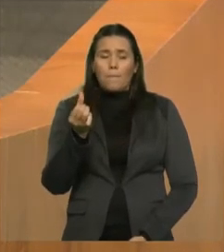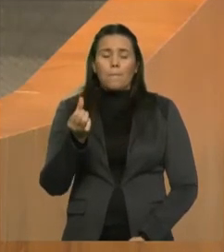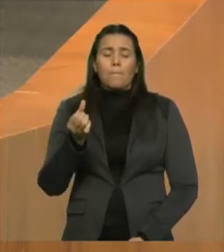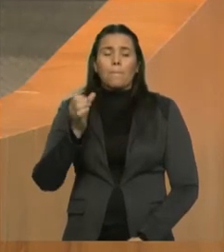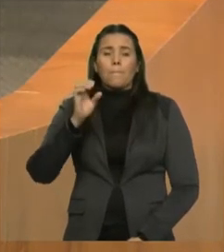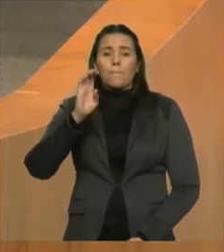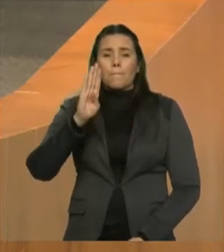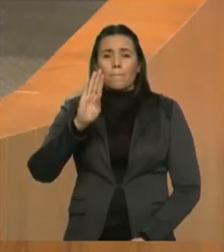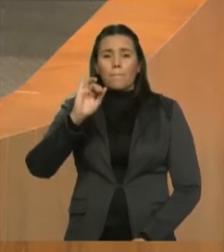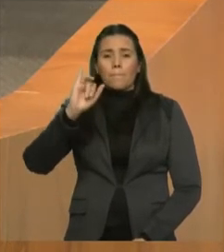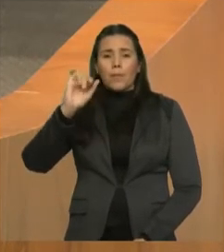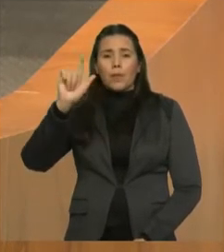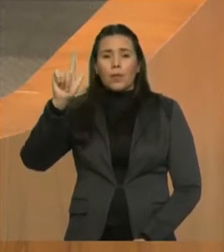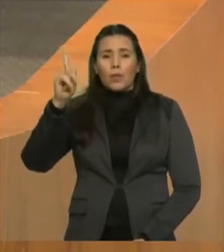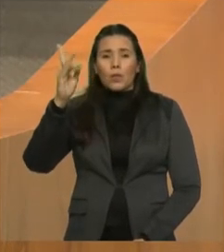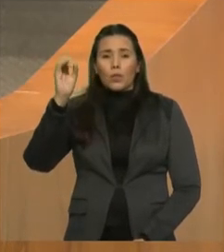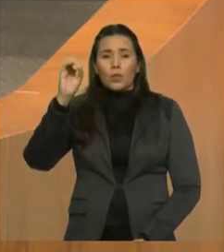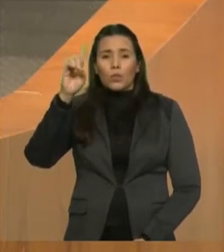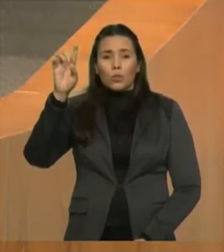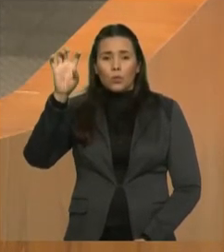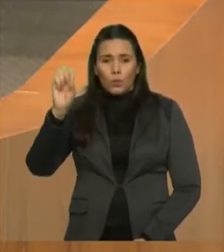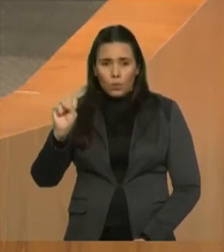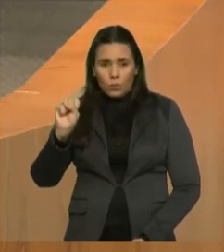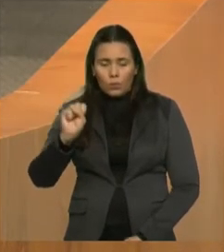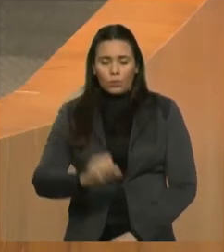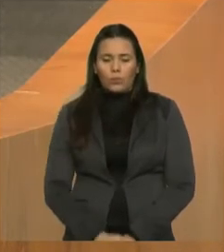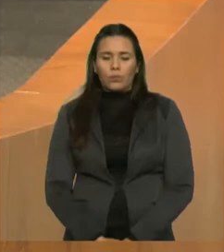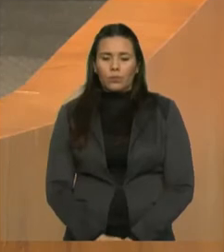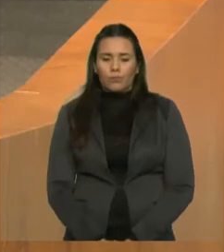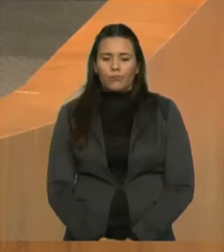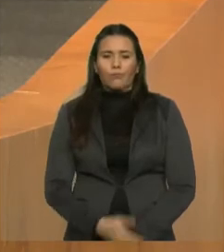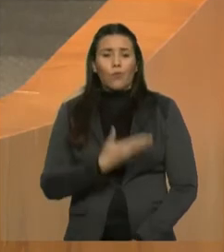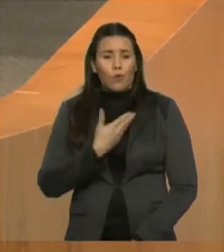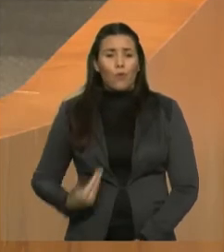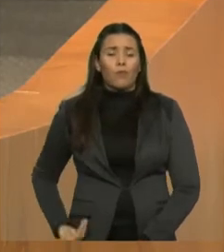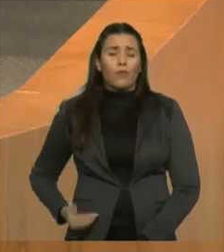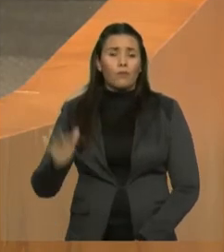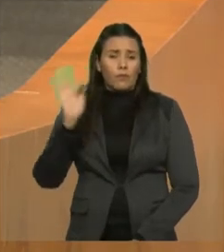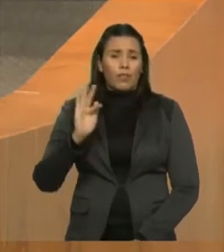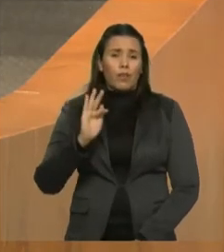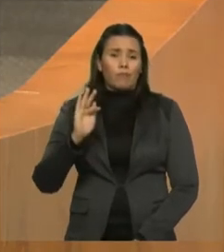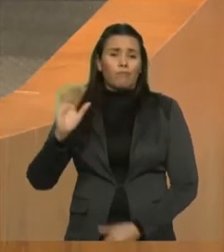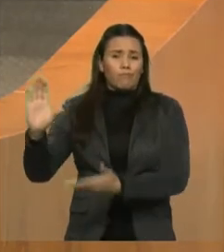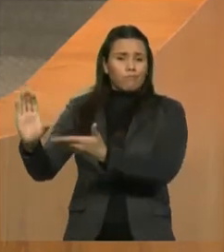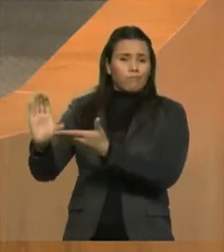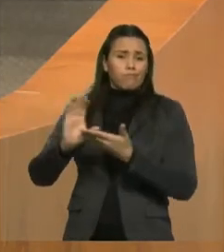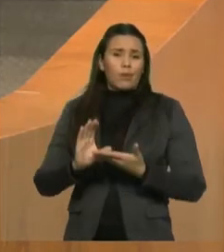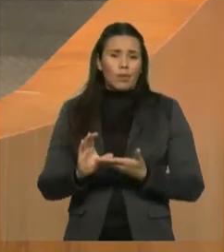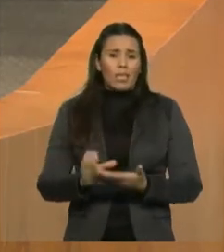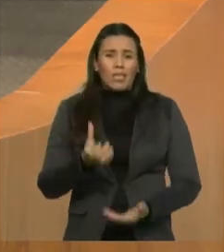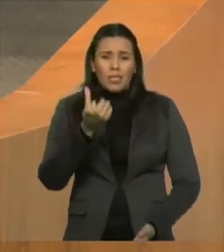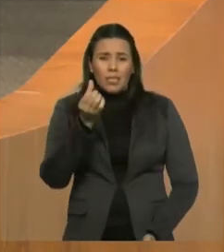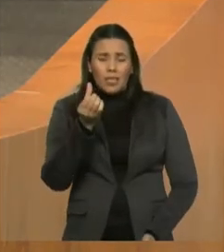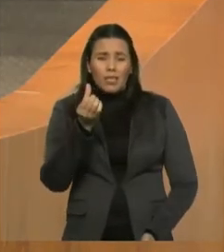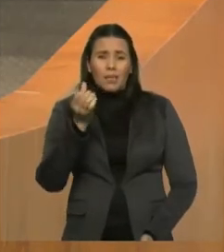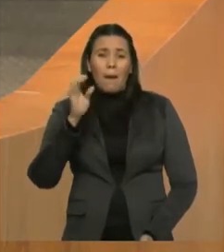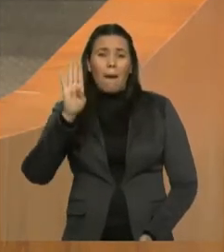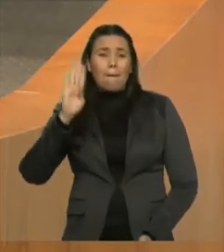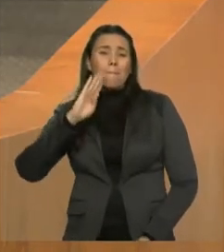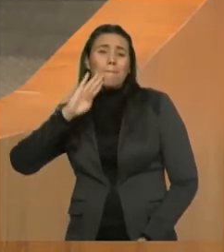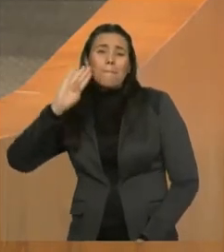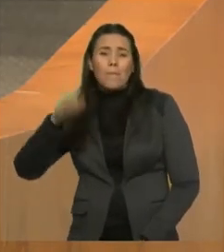do governo federal. E para onde vai tanto dinheiro? Nós não podemos